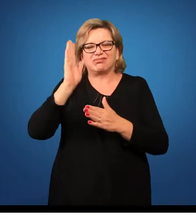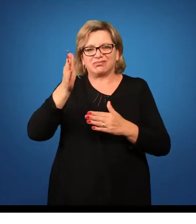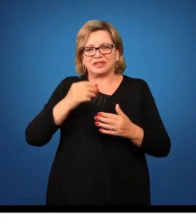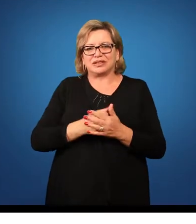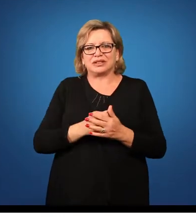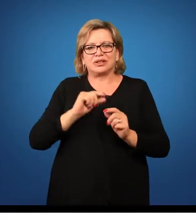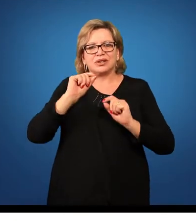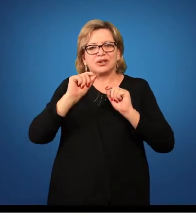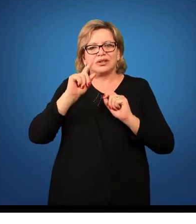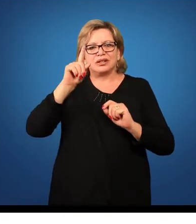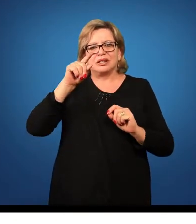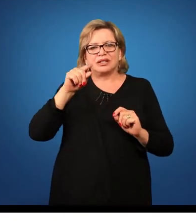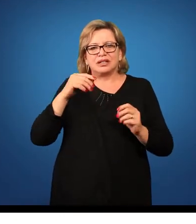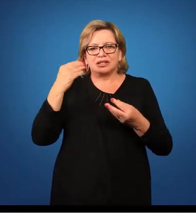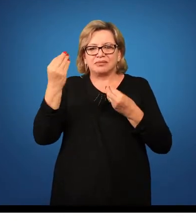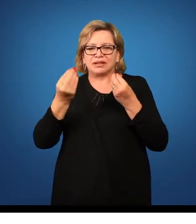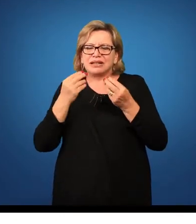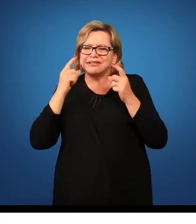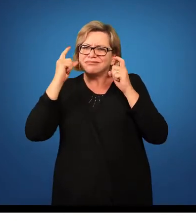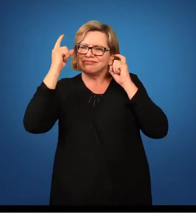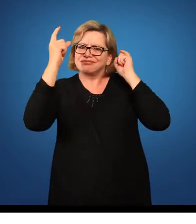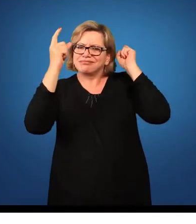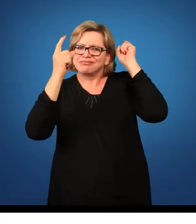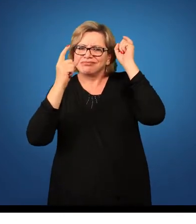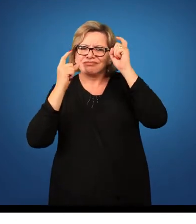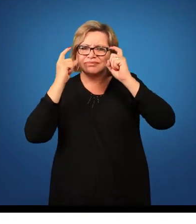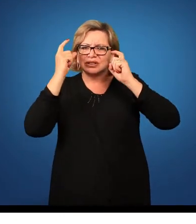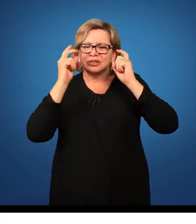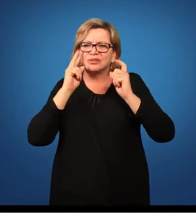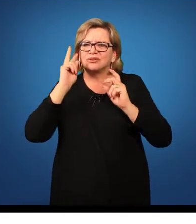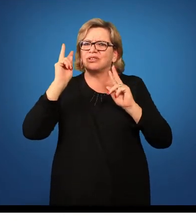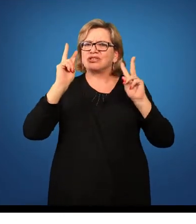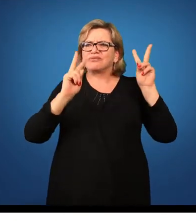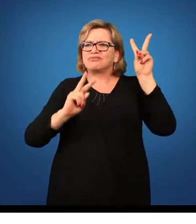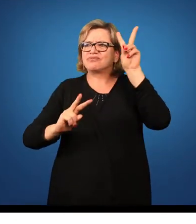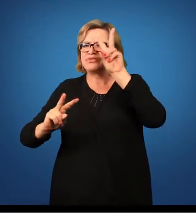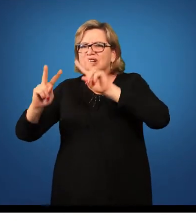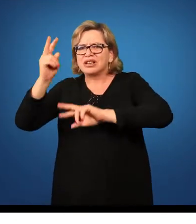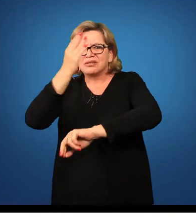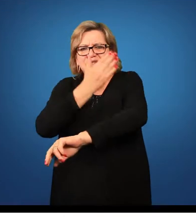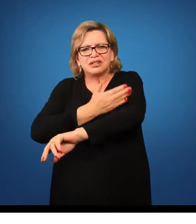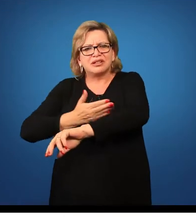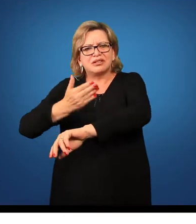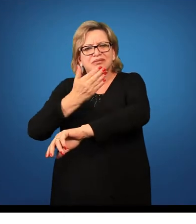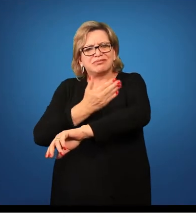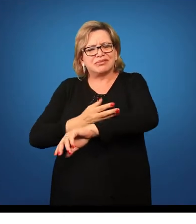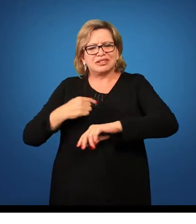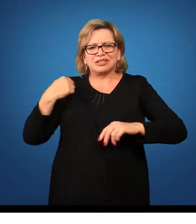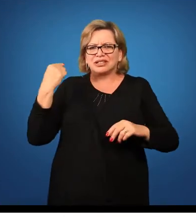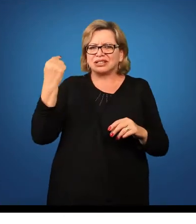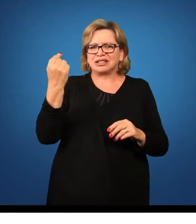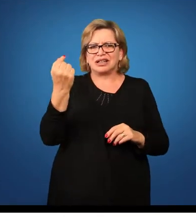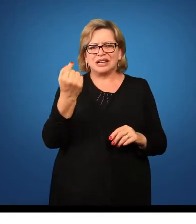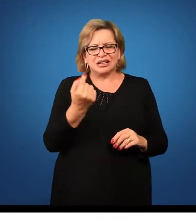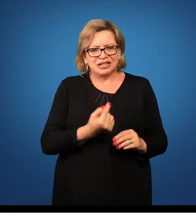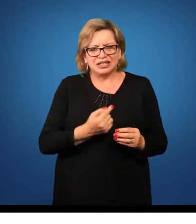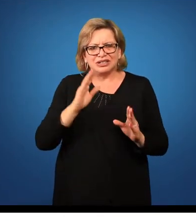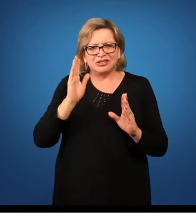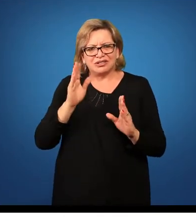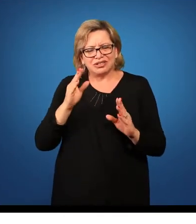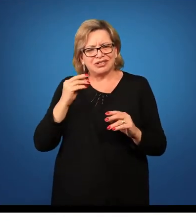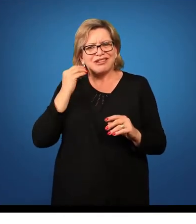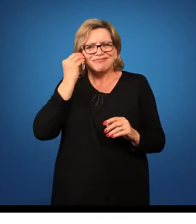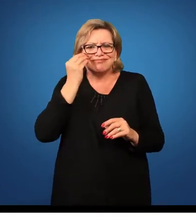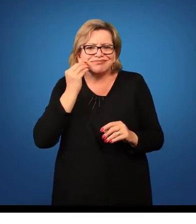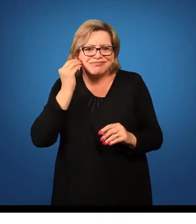forma se torna um tanto quanto preocupante quando olhamos algumas práticas que nós mesmos já podemos ter